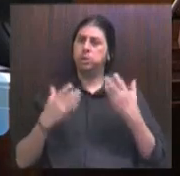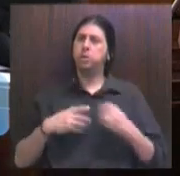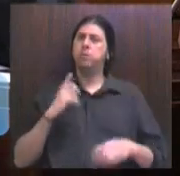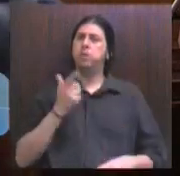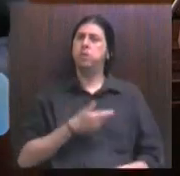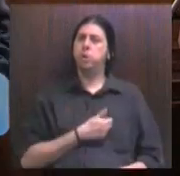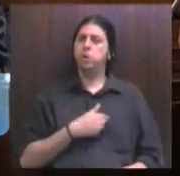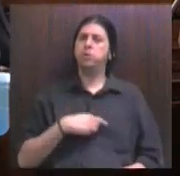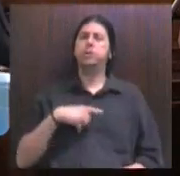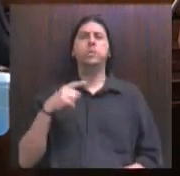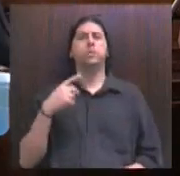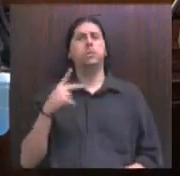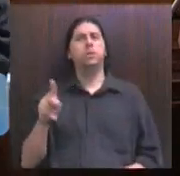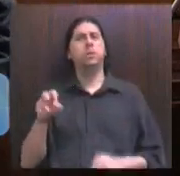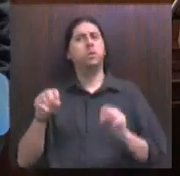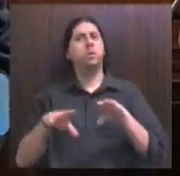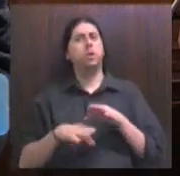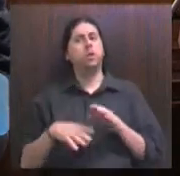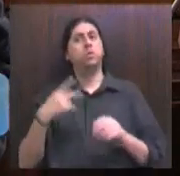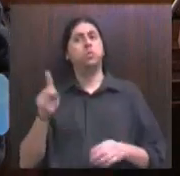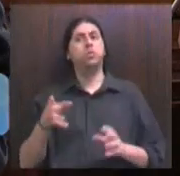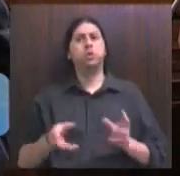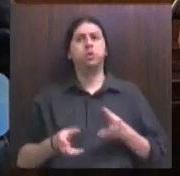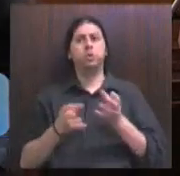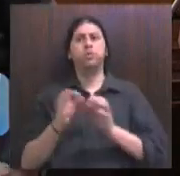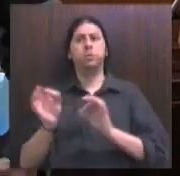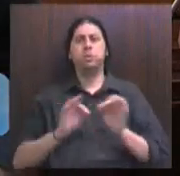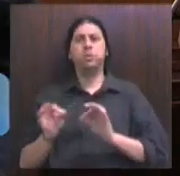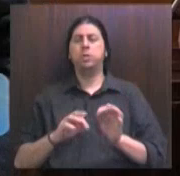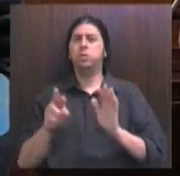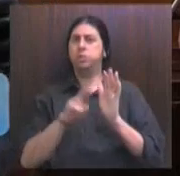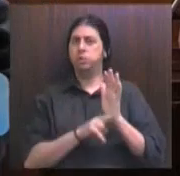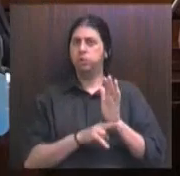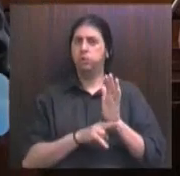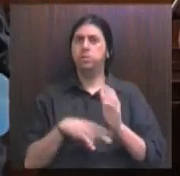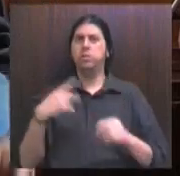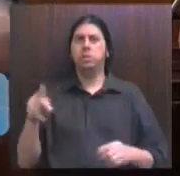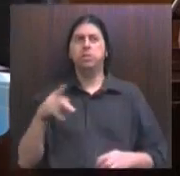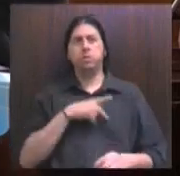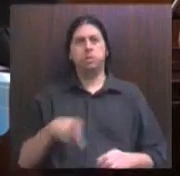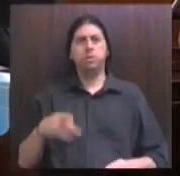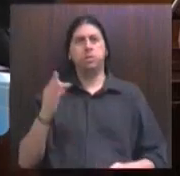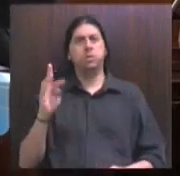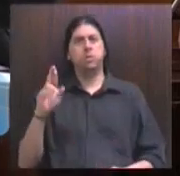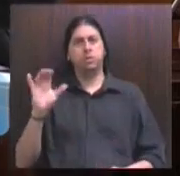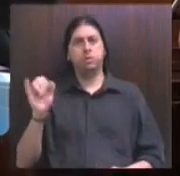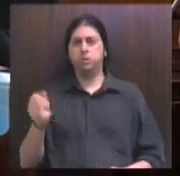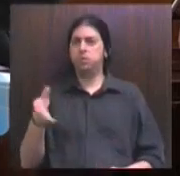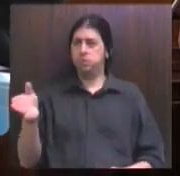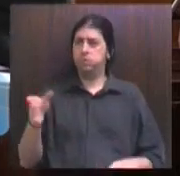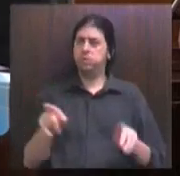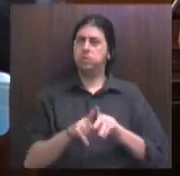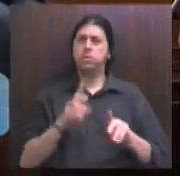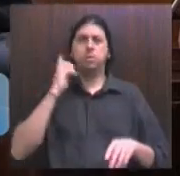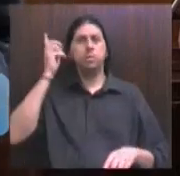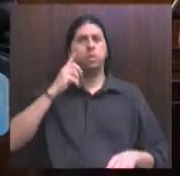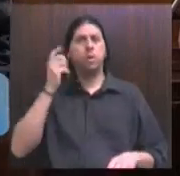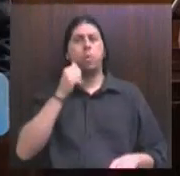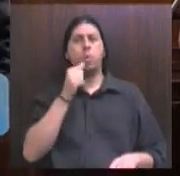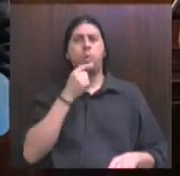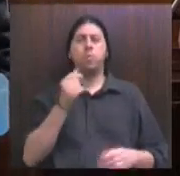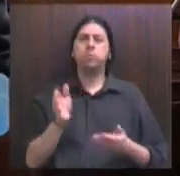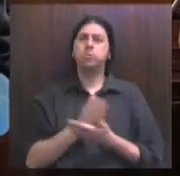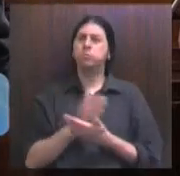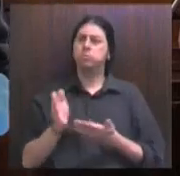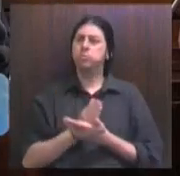grande que a Casa, por sua iniciativa, faça esse registro. Presidente Tarcísio, deputadas, deputados, permitam